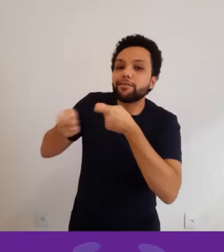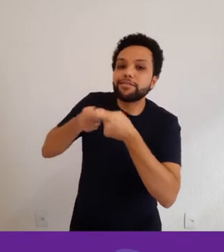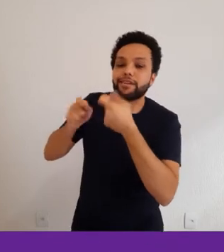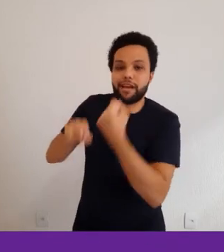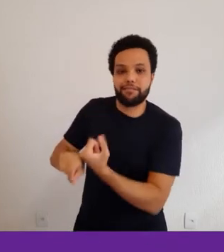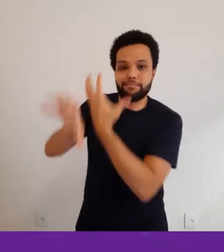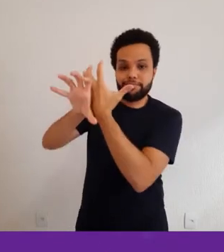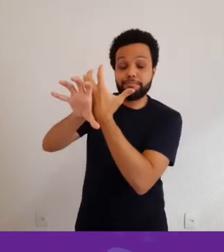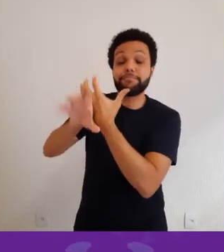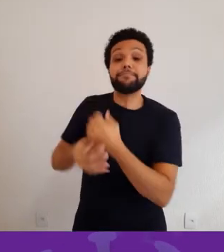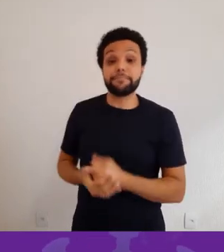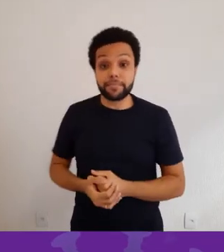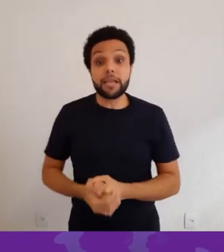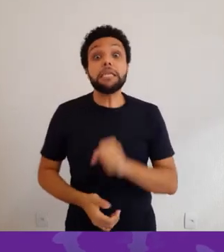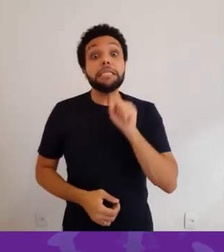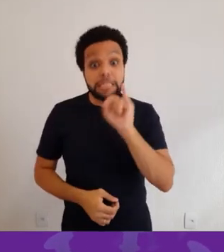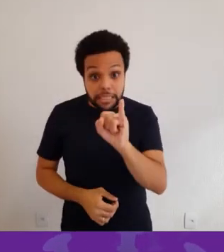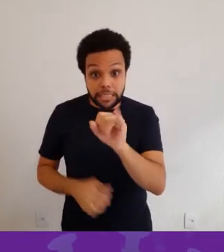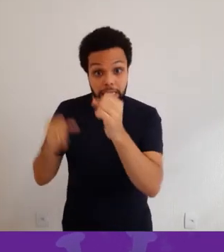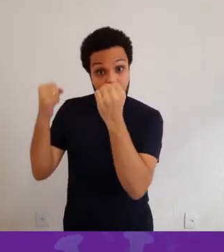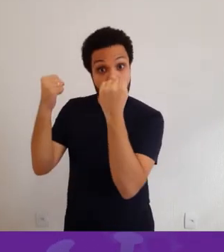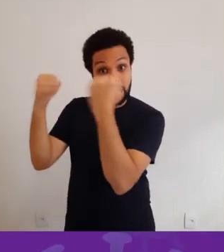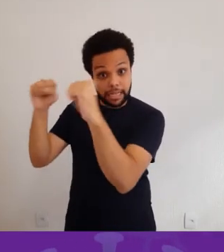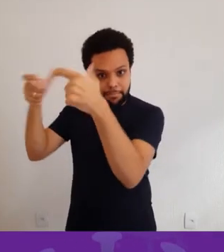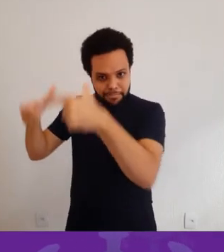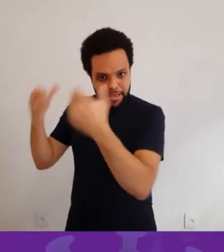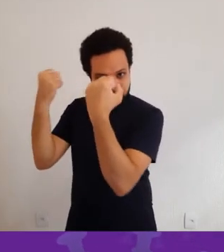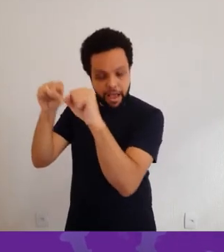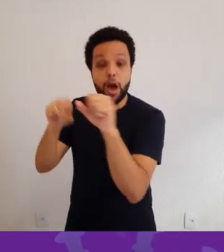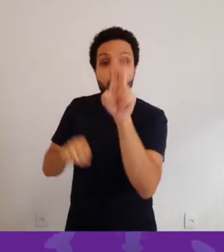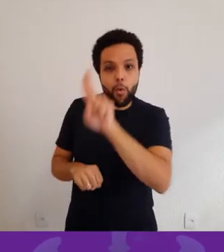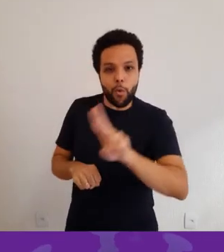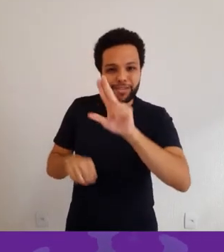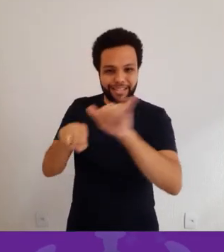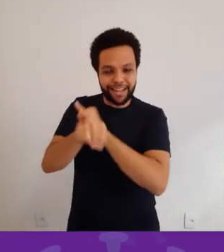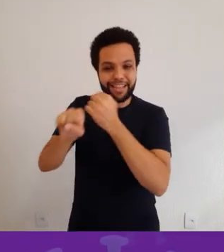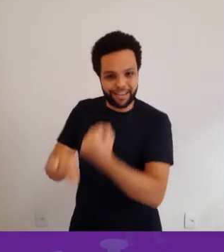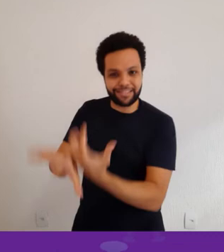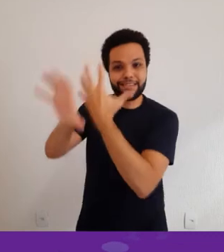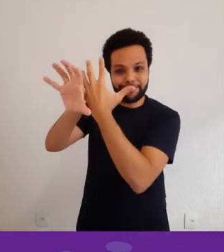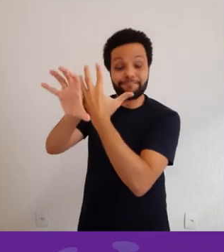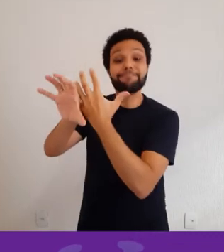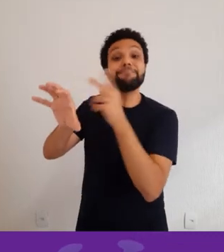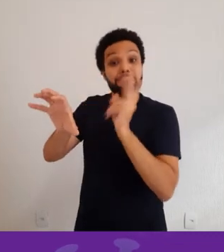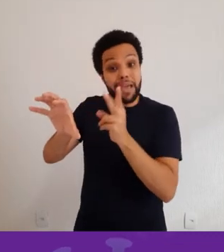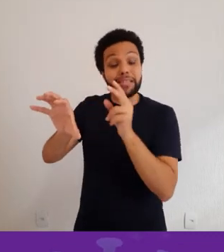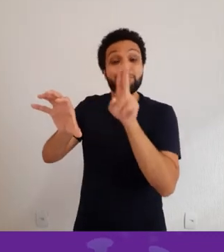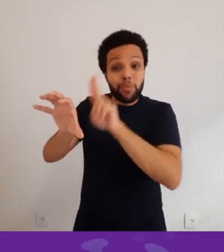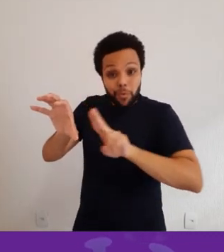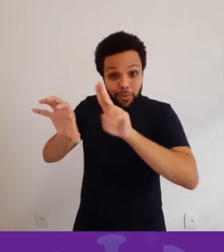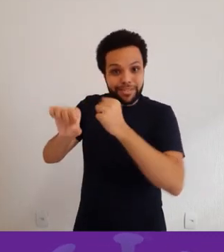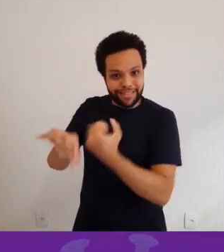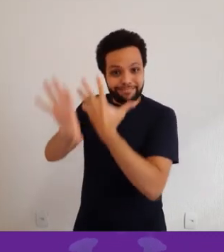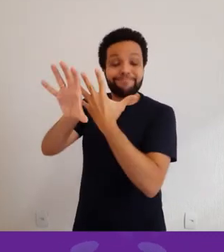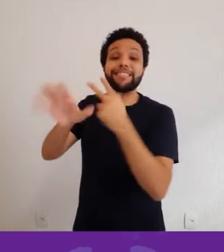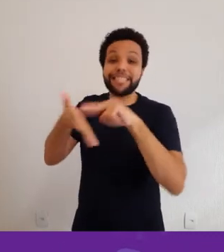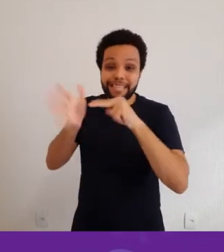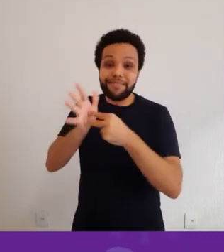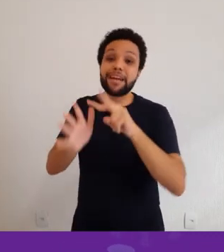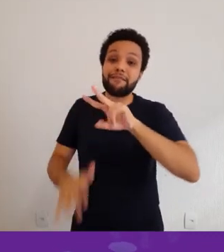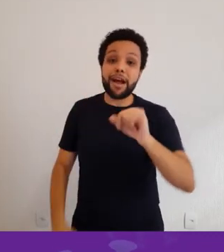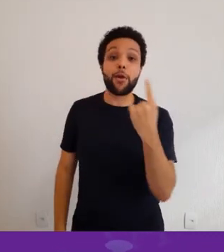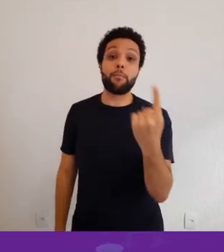E mesmo que as academias ofereçam estratégias variadas para evitar o coronavírus, isso vai